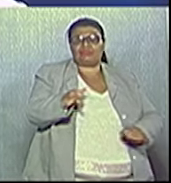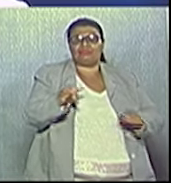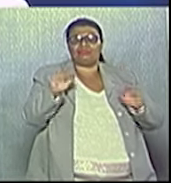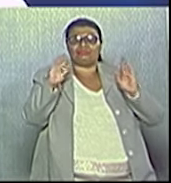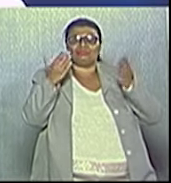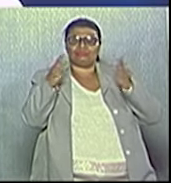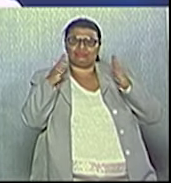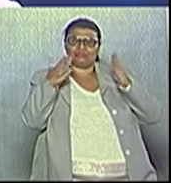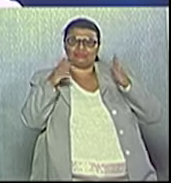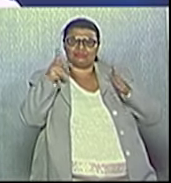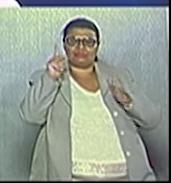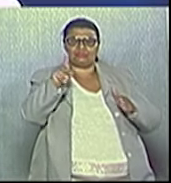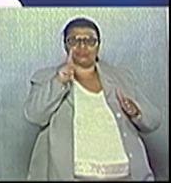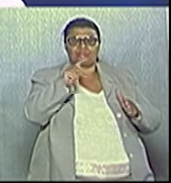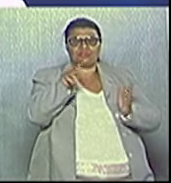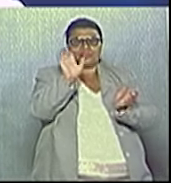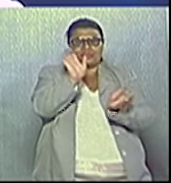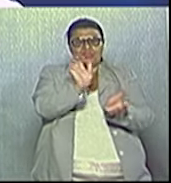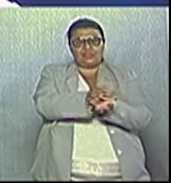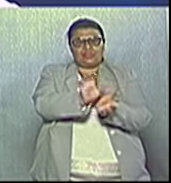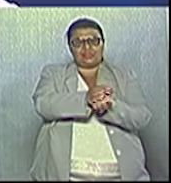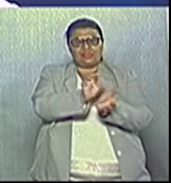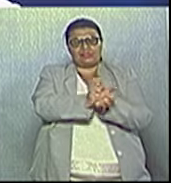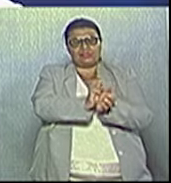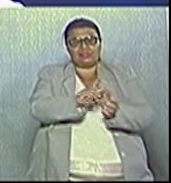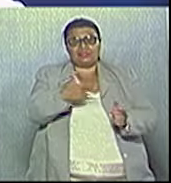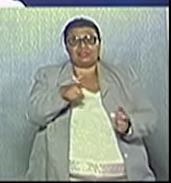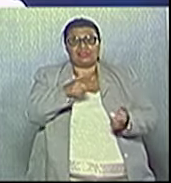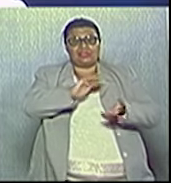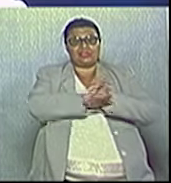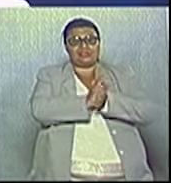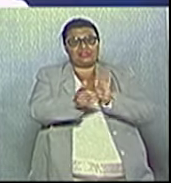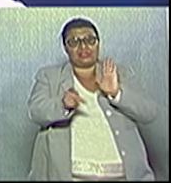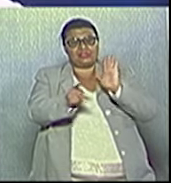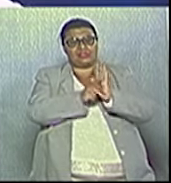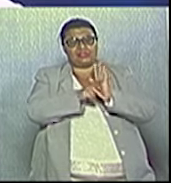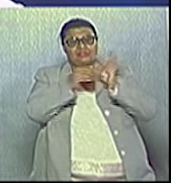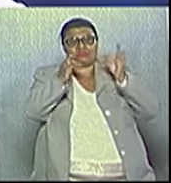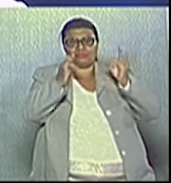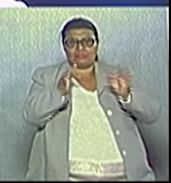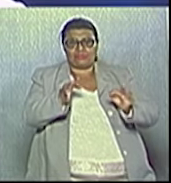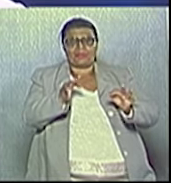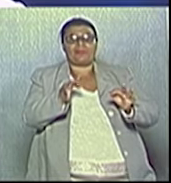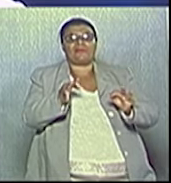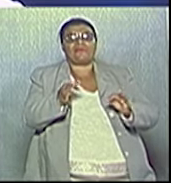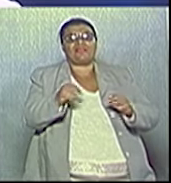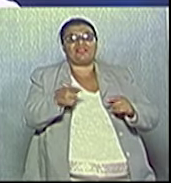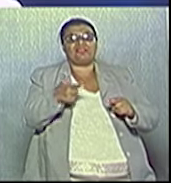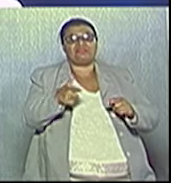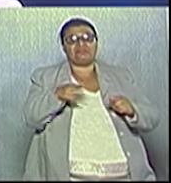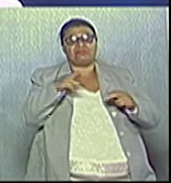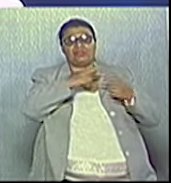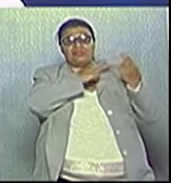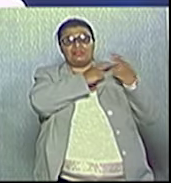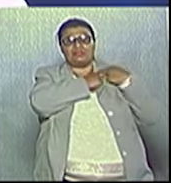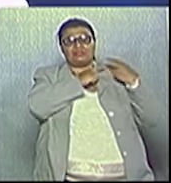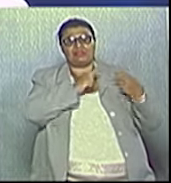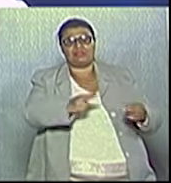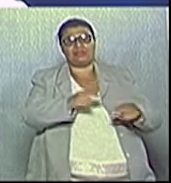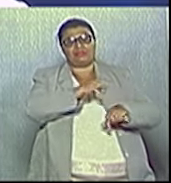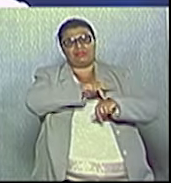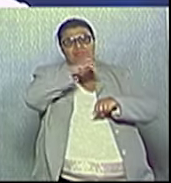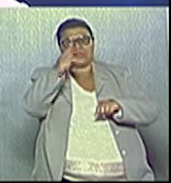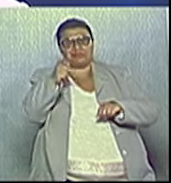parabéns para os professores de Jacareí, que mesmo sem um plano de carreira digno, sem um plano de carreira que considerem uma pós-graduação deles,